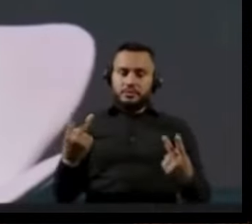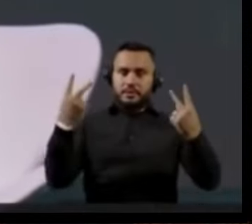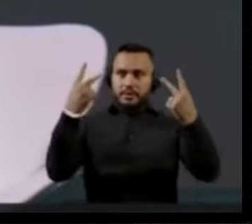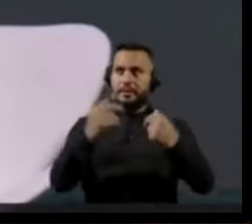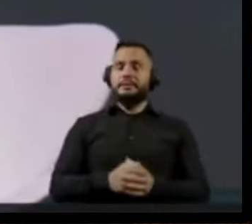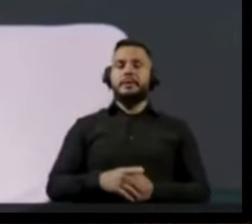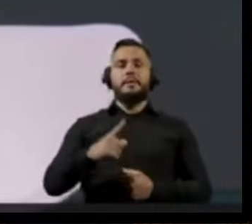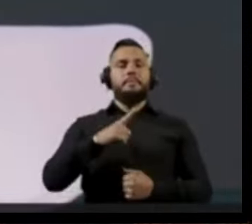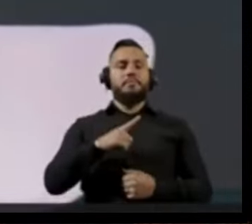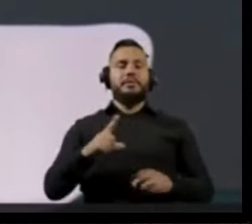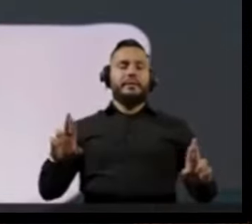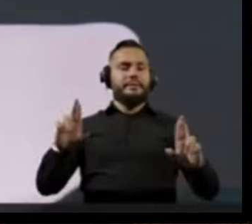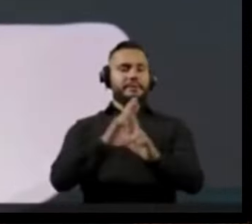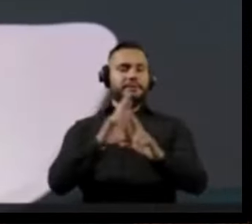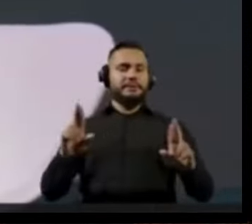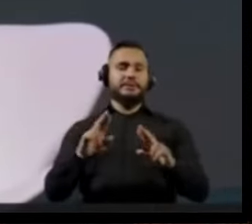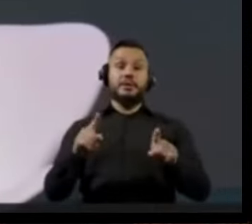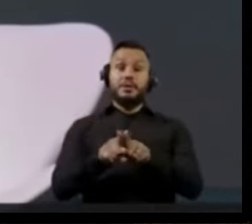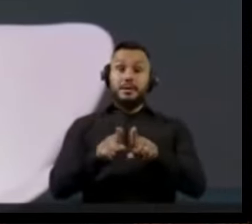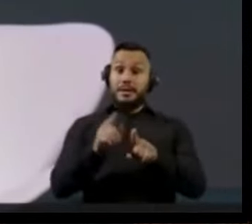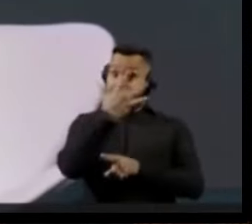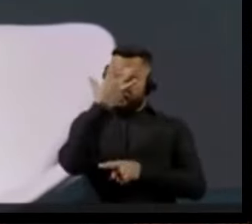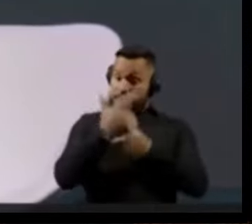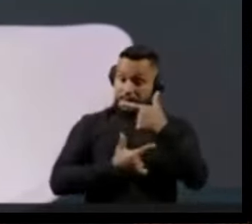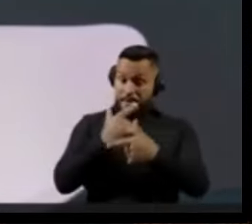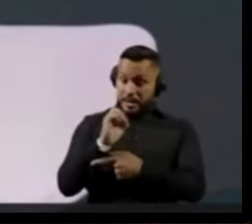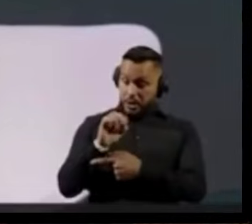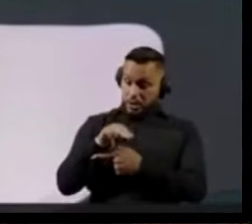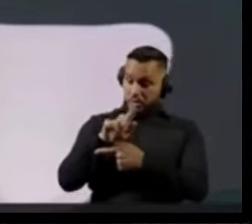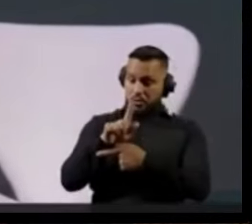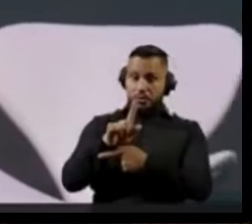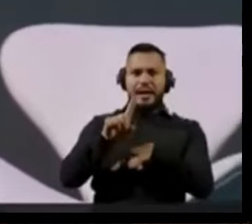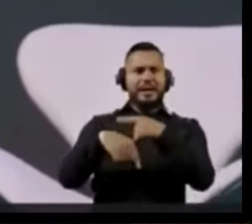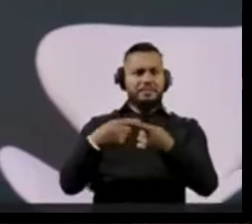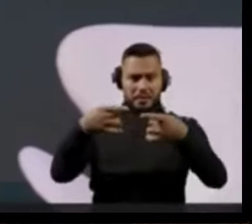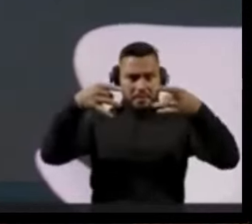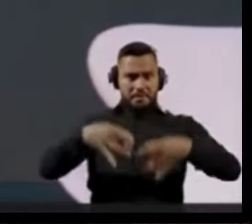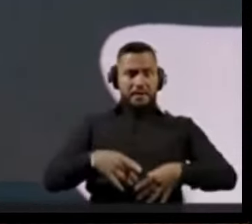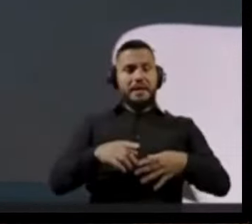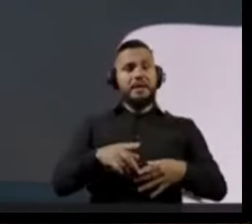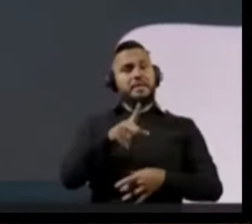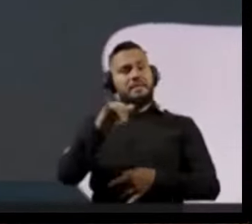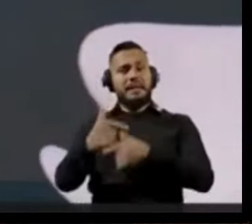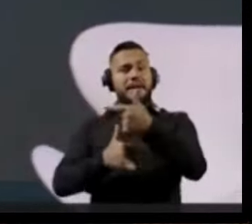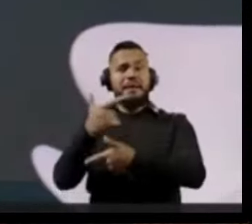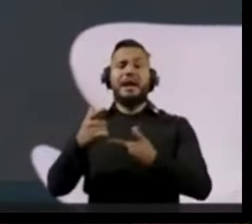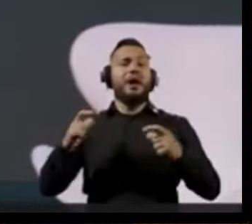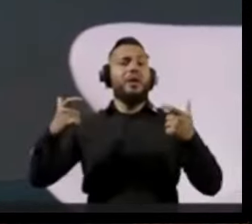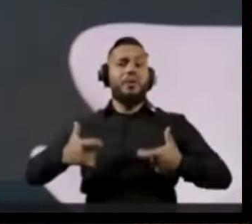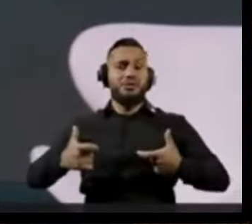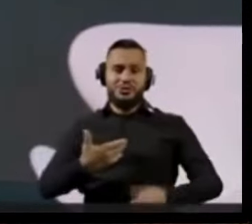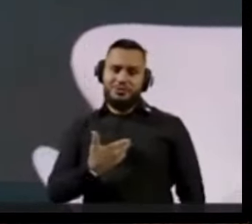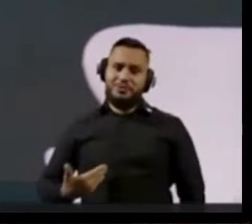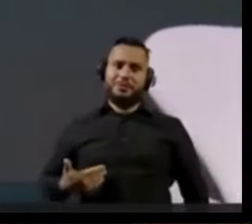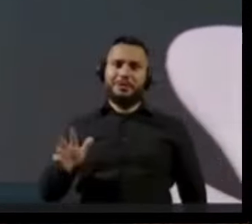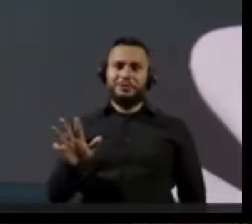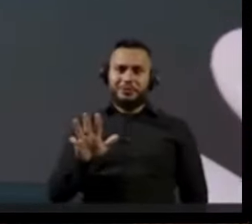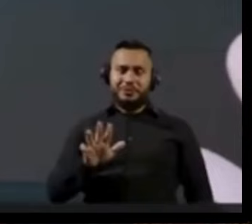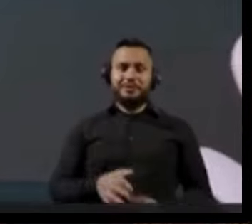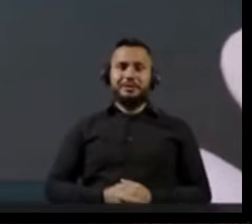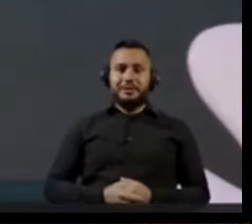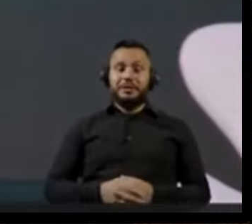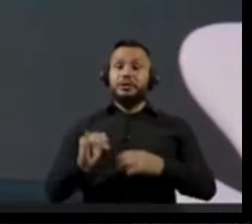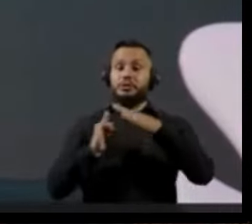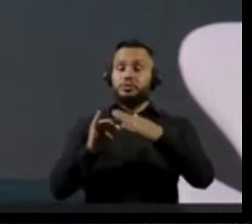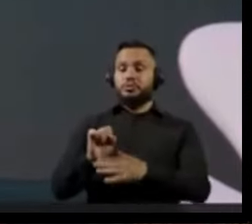existe uma relação umbilical porque essas pessoas saem das ONGs e passam a ocupar cargos no governo Lula. Instituto